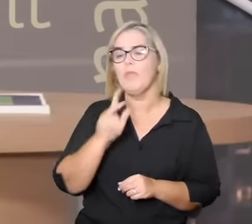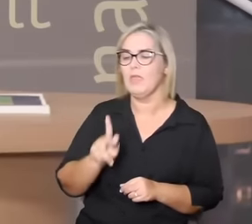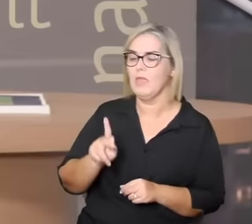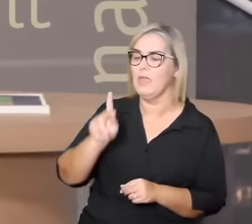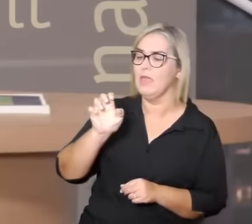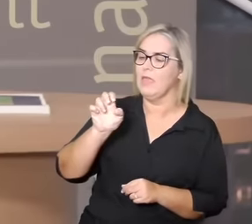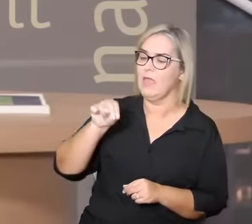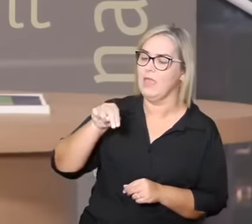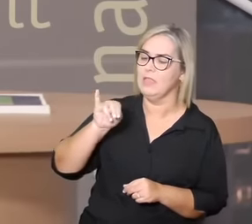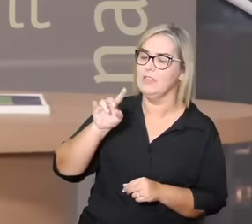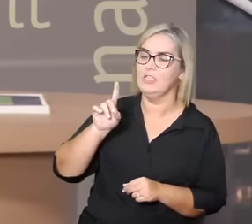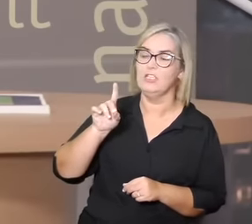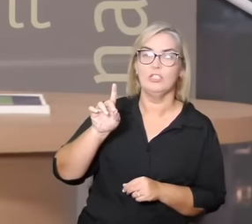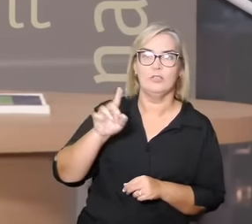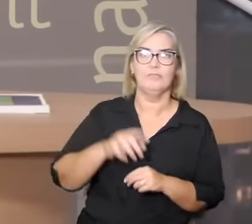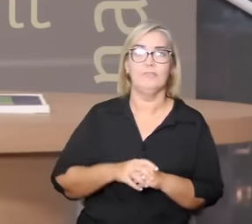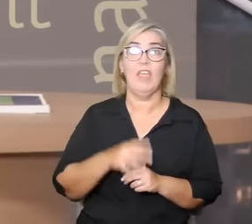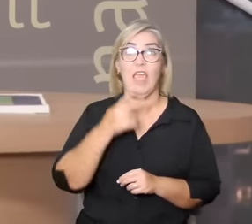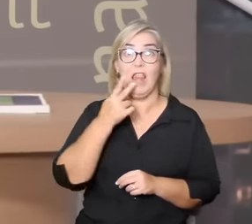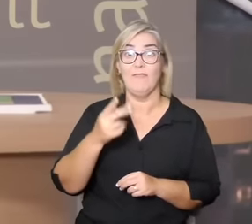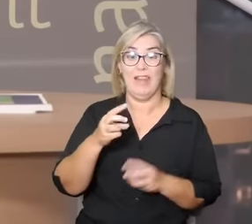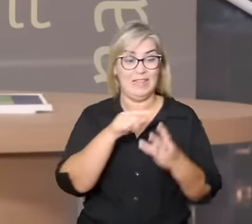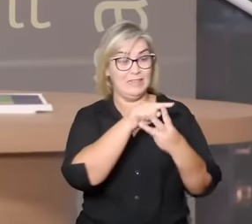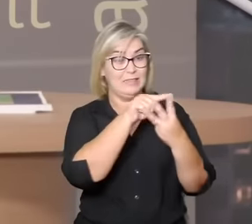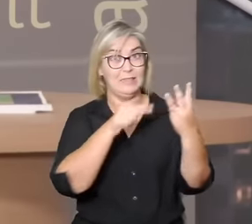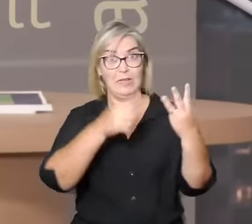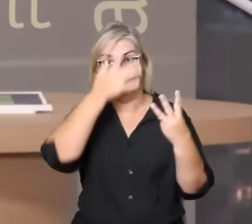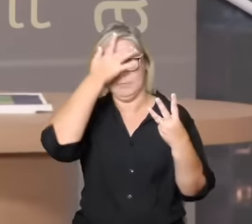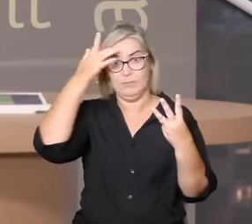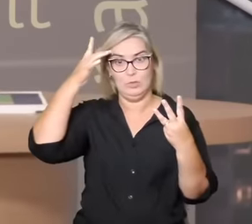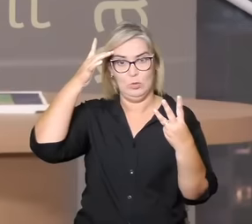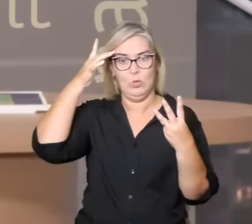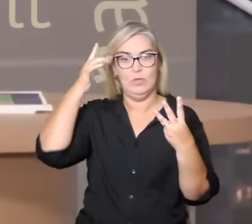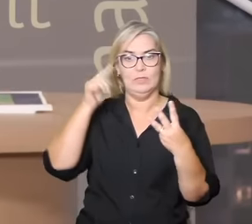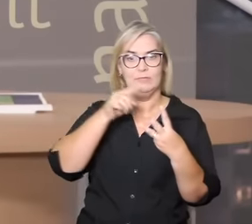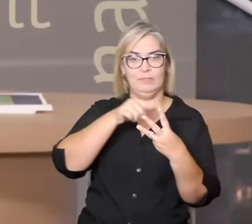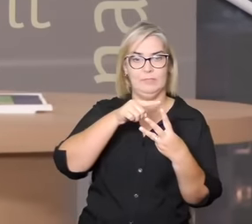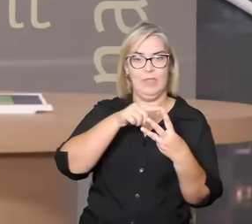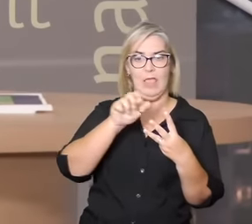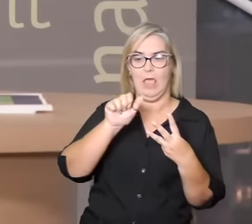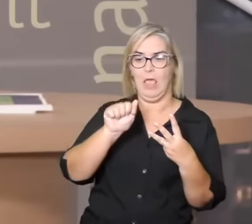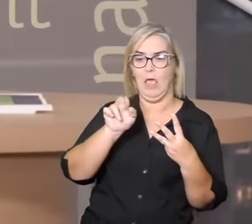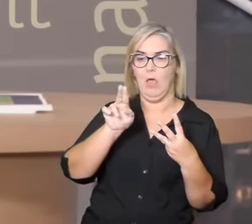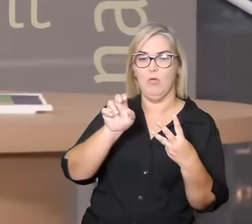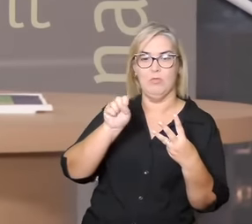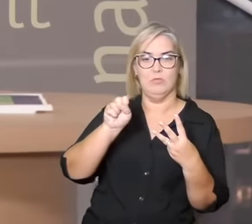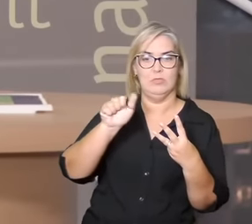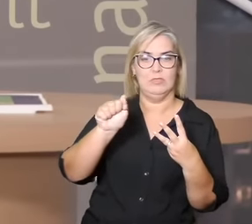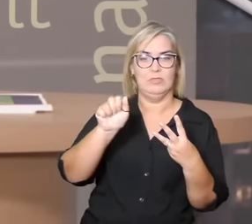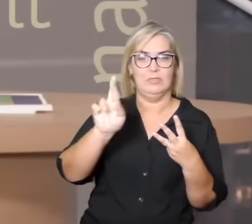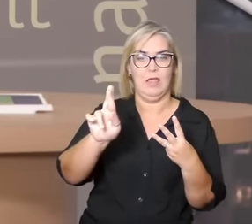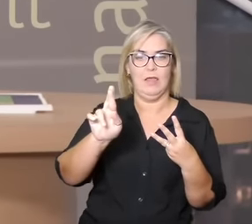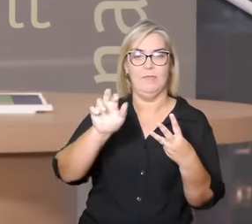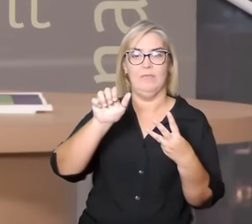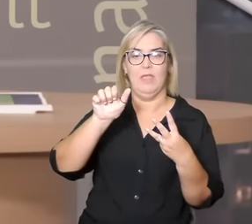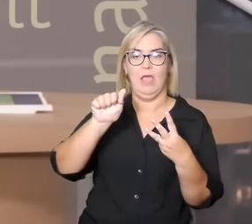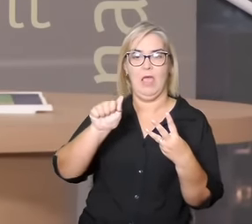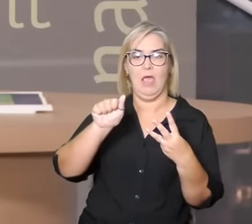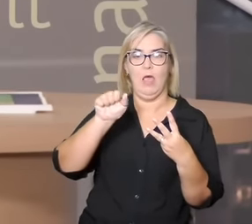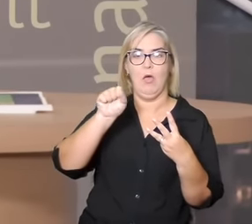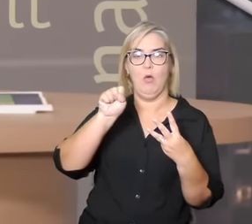personagens fundamentais, Al-Sar, Al-Seth e Seth, que a gente conhece com os seus nomes